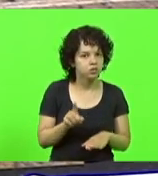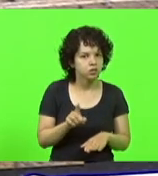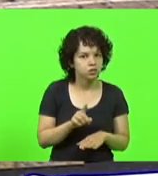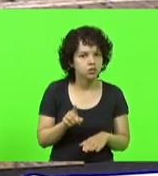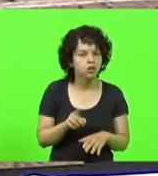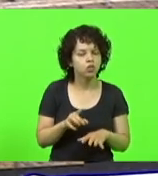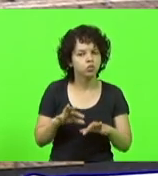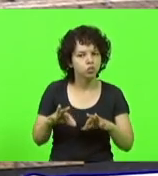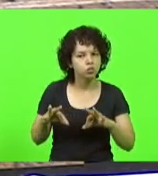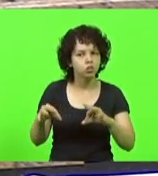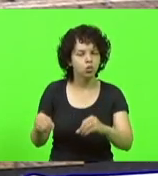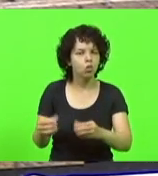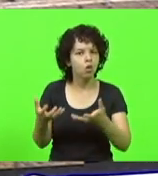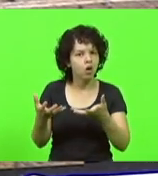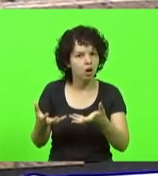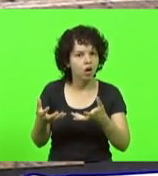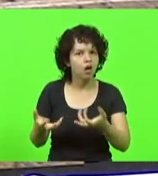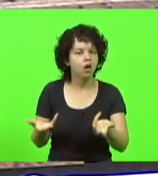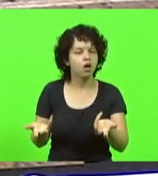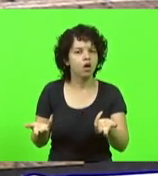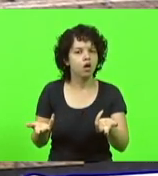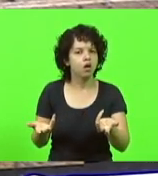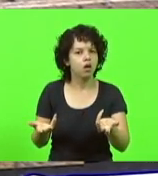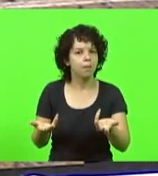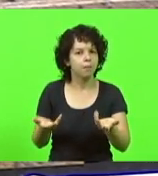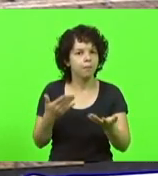de participar, de falar, de conversar,